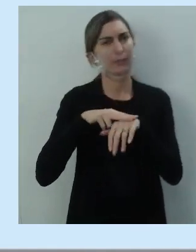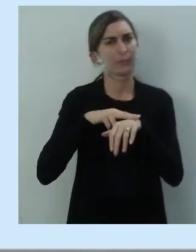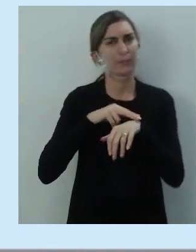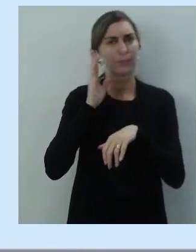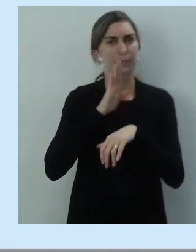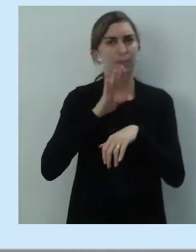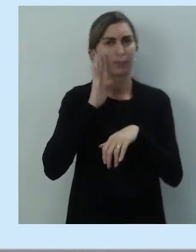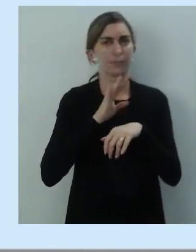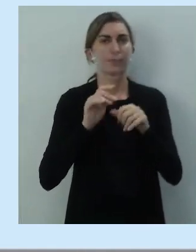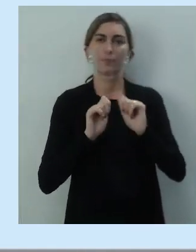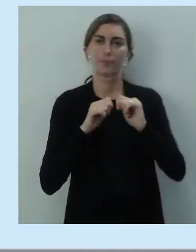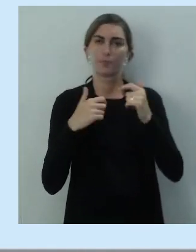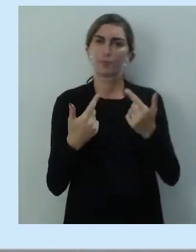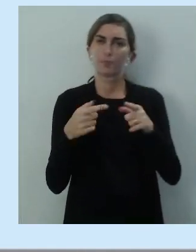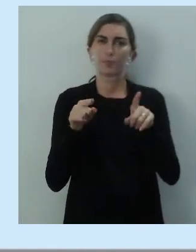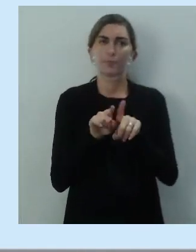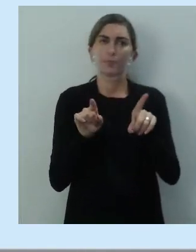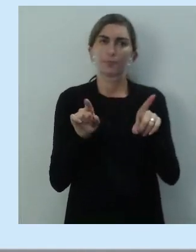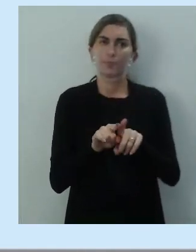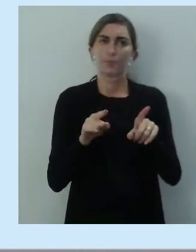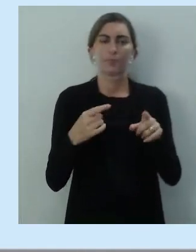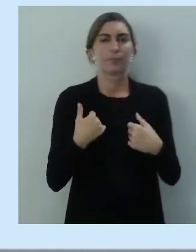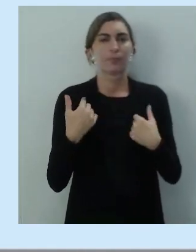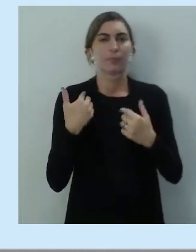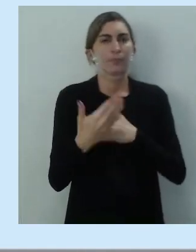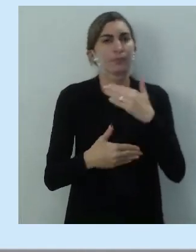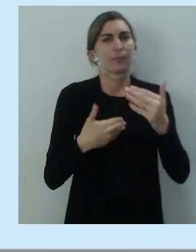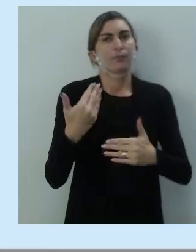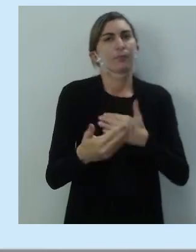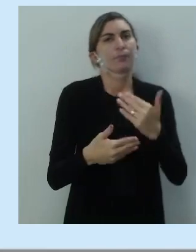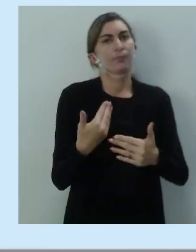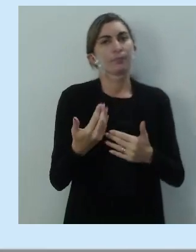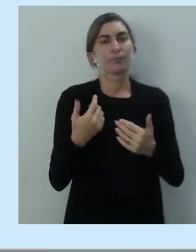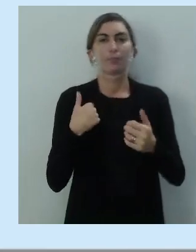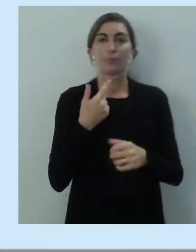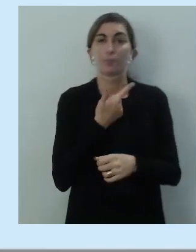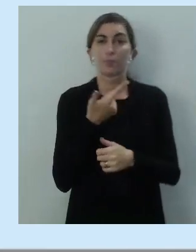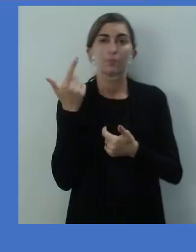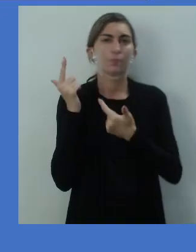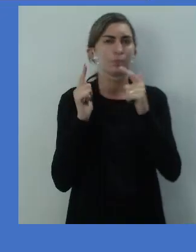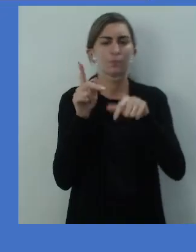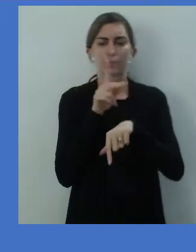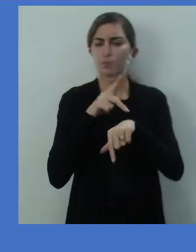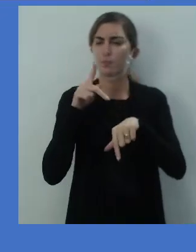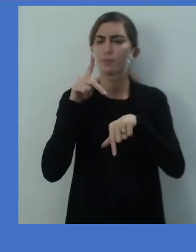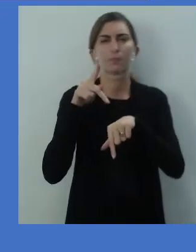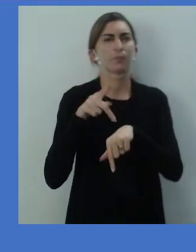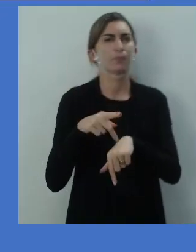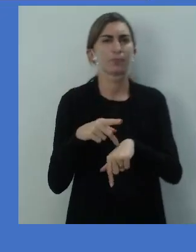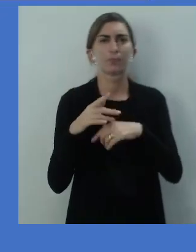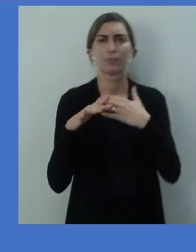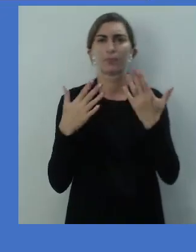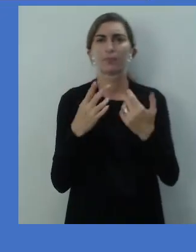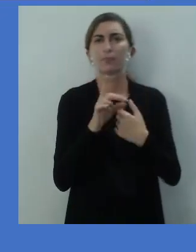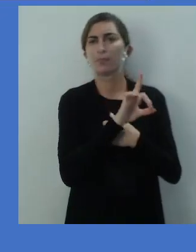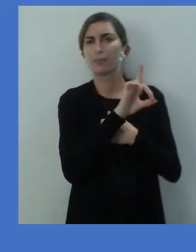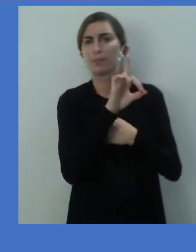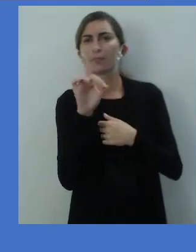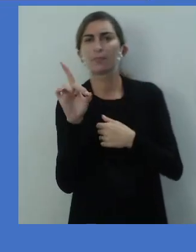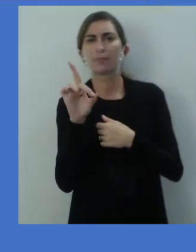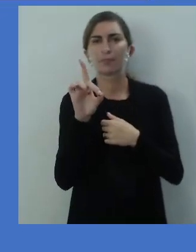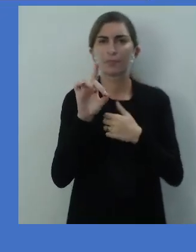claro também que foi um processo que foi para outros países. Então, no dia de St.